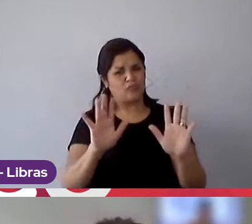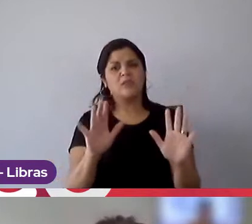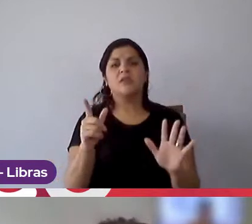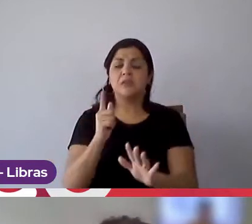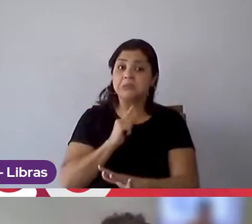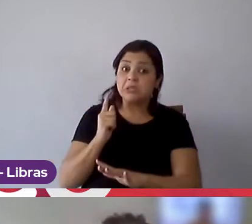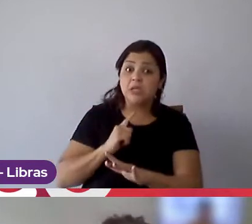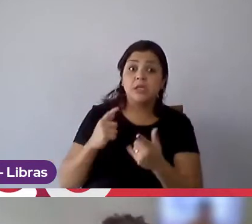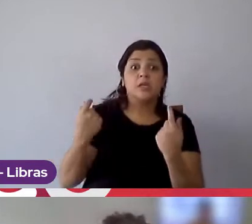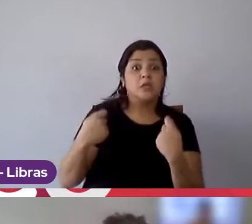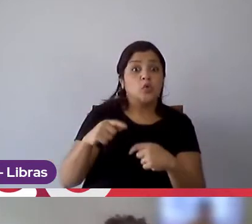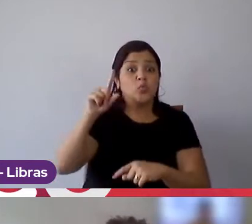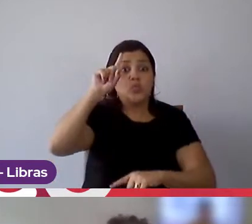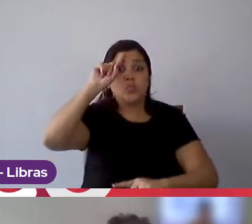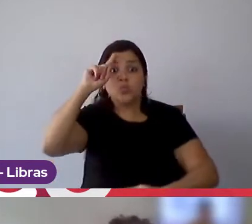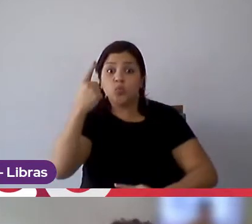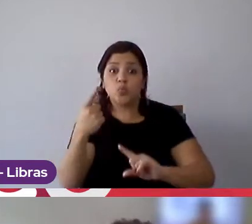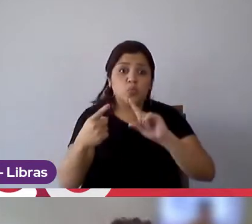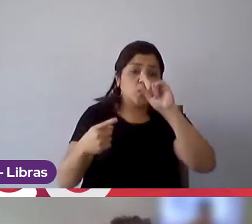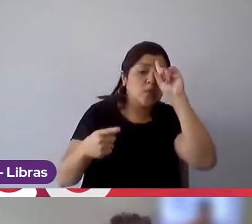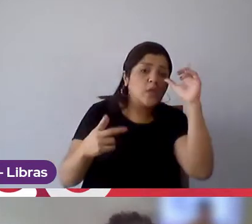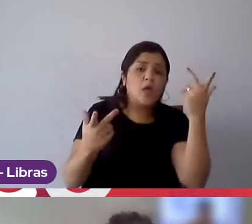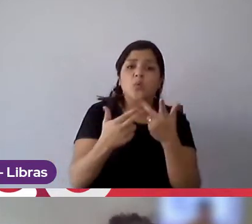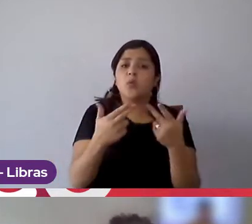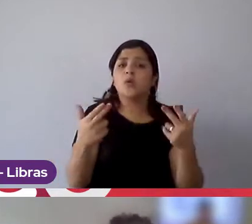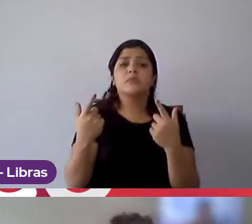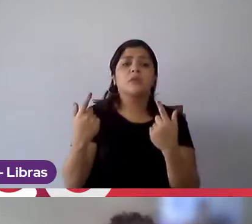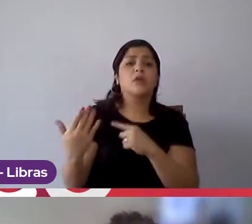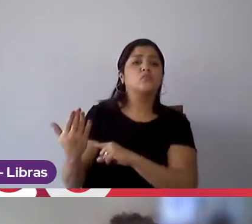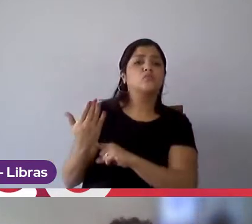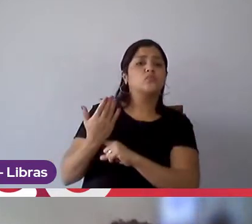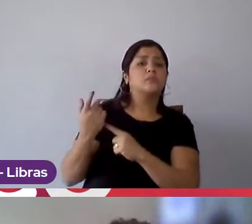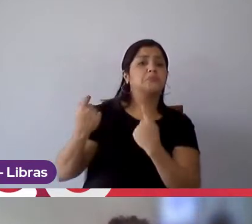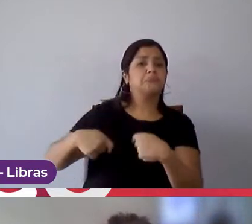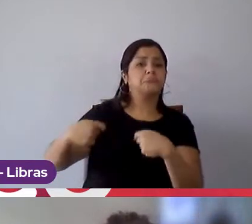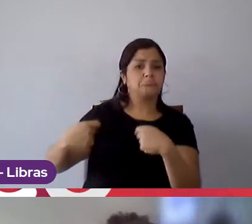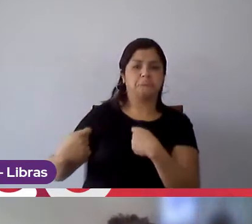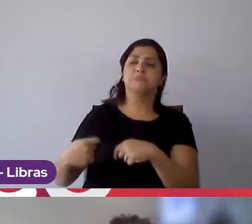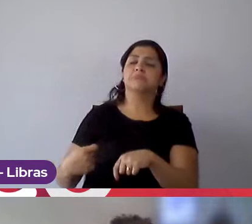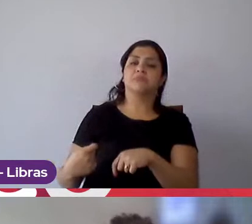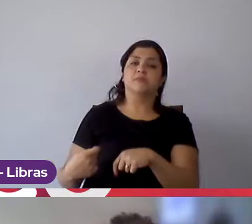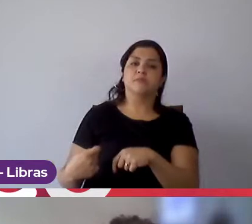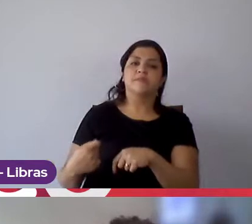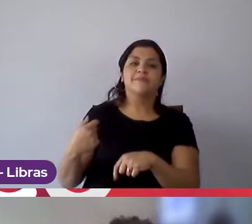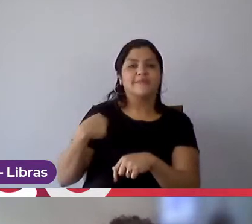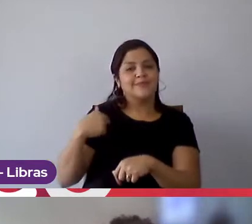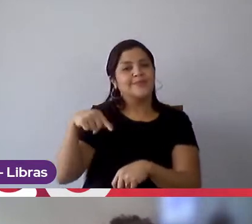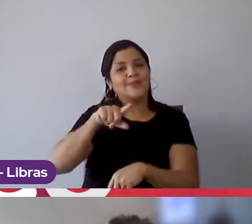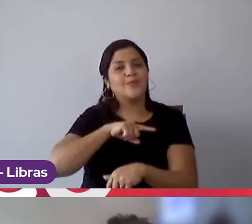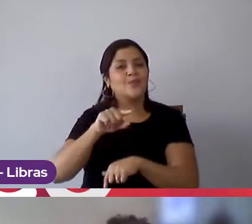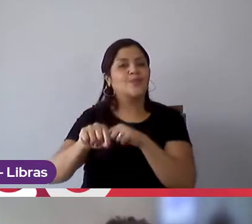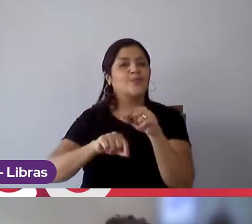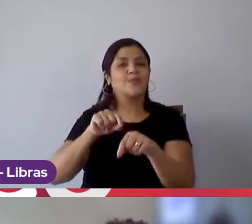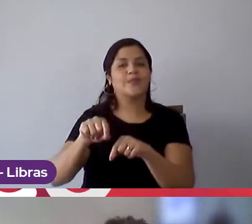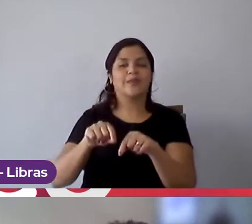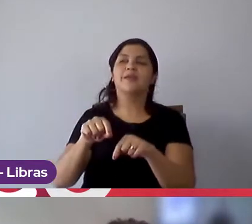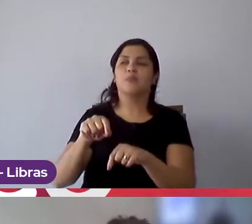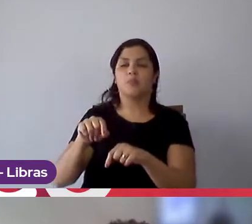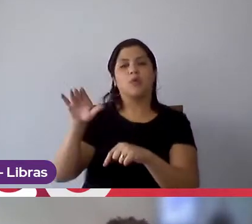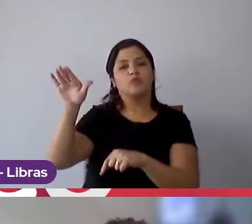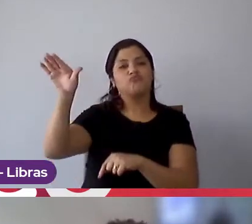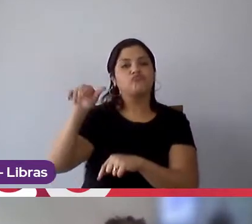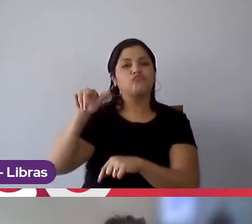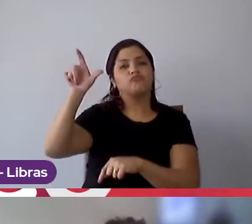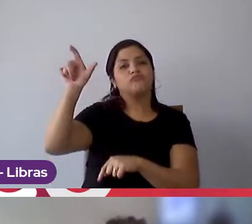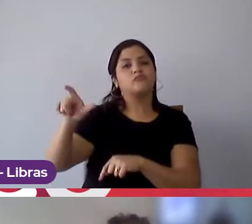tiver alguma dúvida, precisar de ajuda em algum processo, a gente sabe que pode contar com